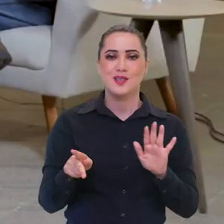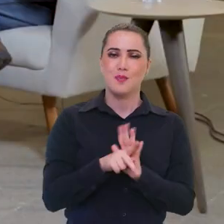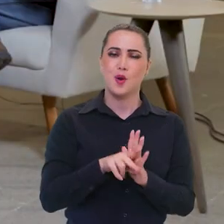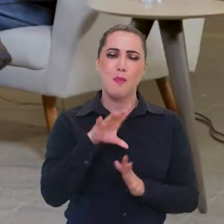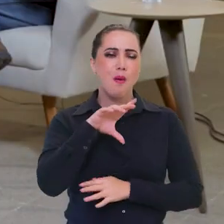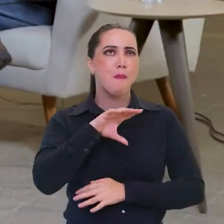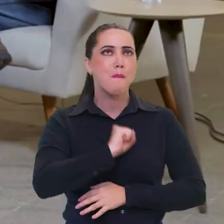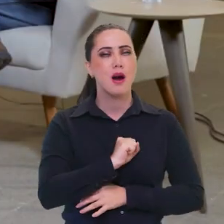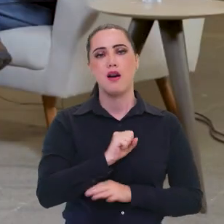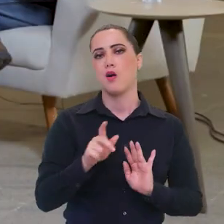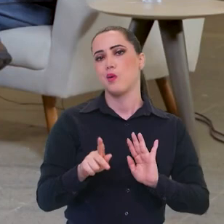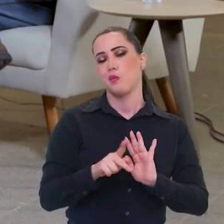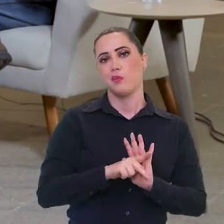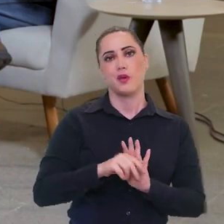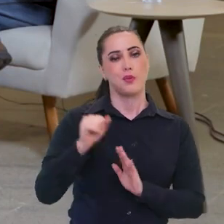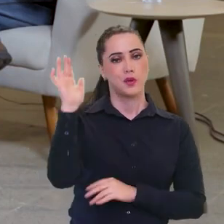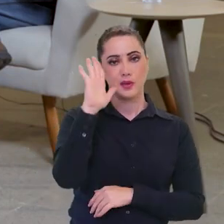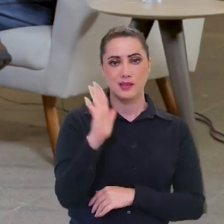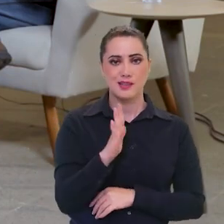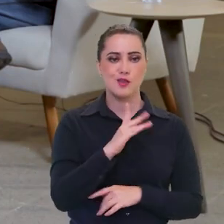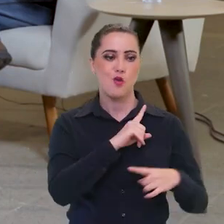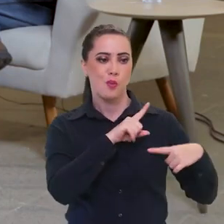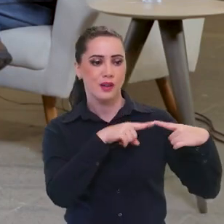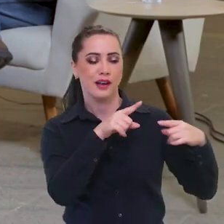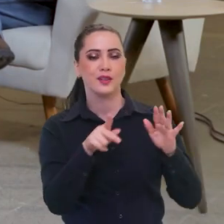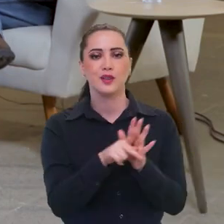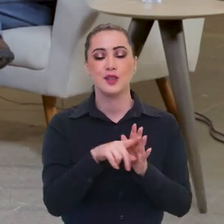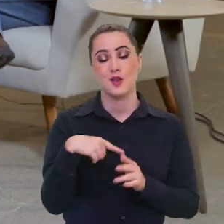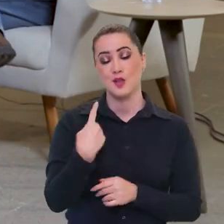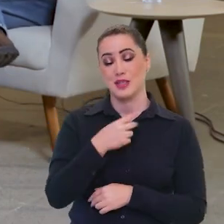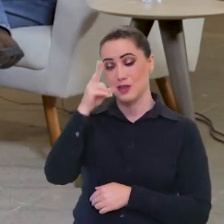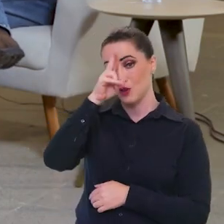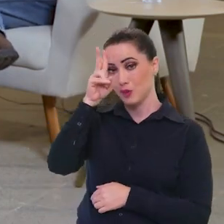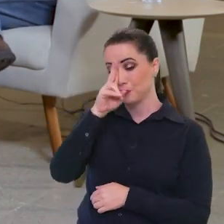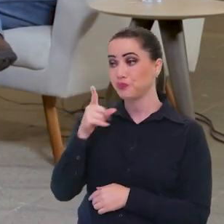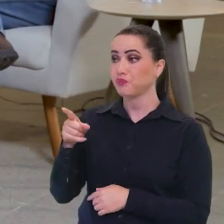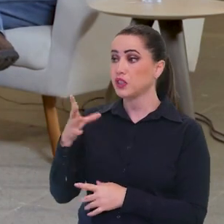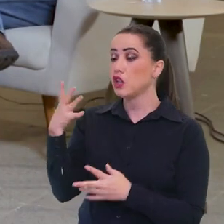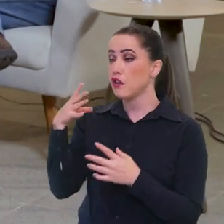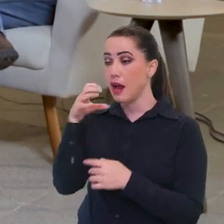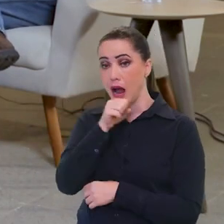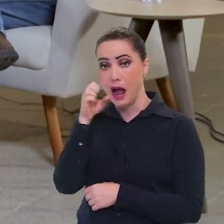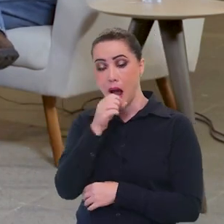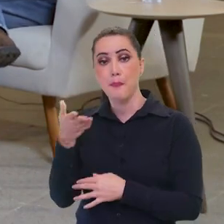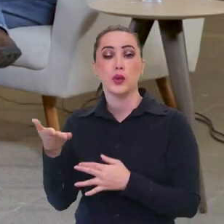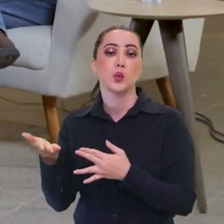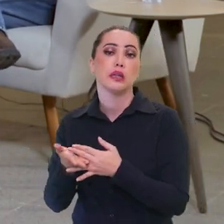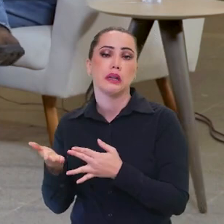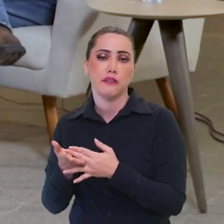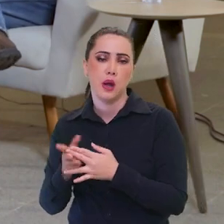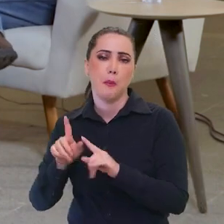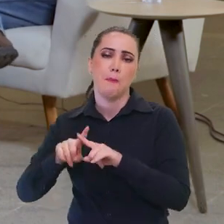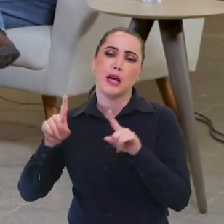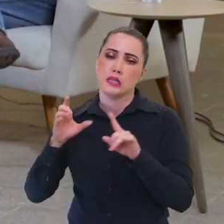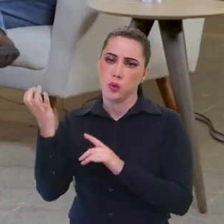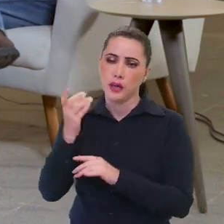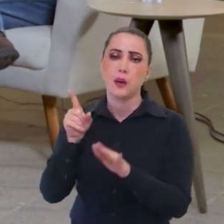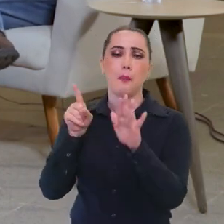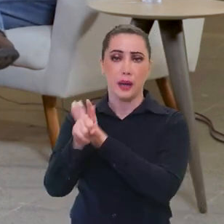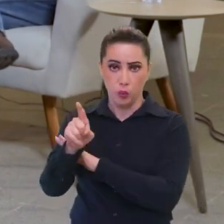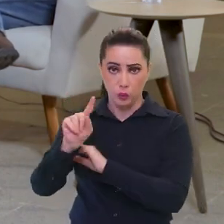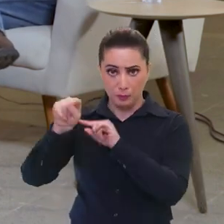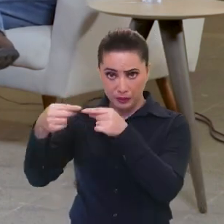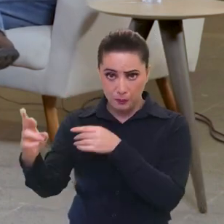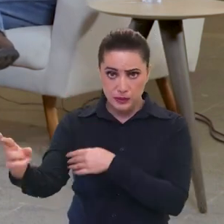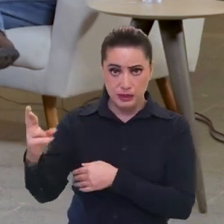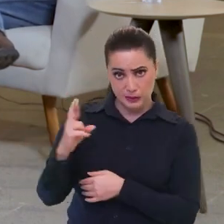essa brasilidade como um legado mesmo do povo nosso, né. Jaqueline, a gente está indo para um rápido intervalo, gente vai para um rápido intervalo, ministra, mas eu já queria deixar